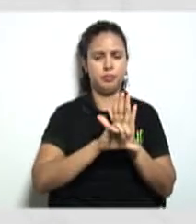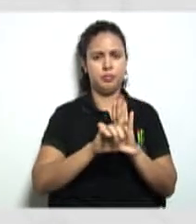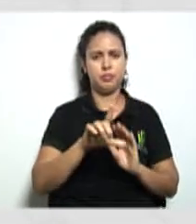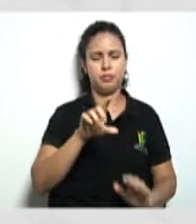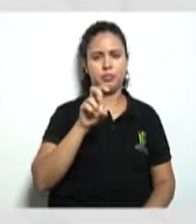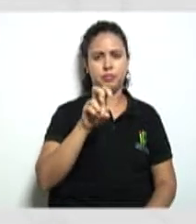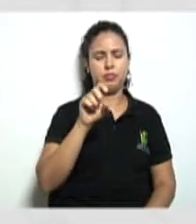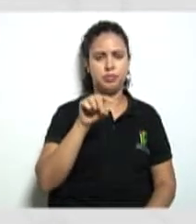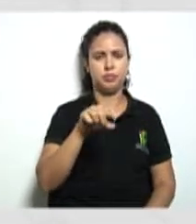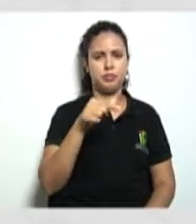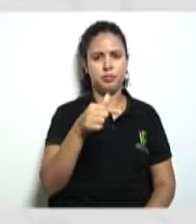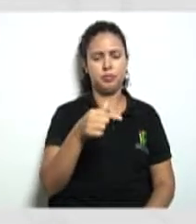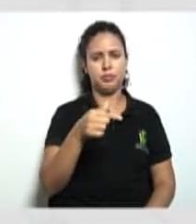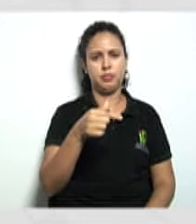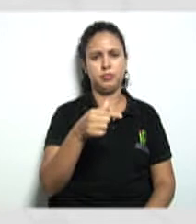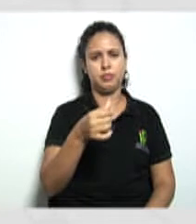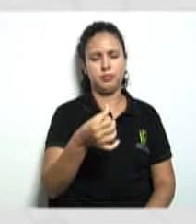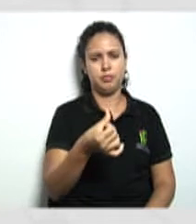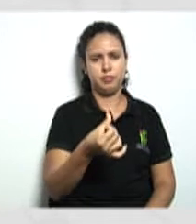.764